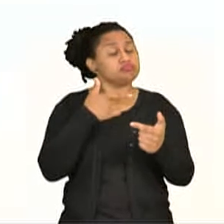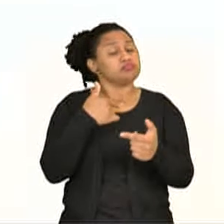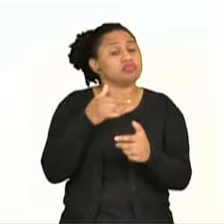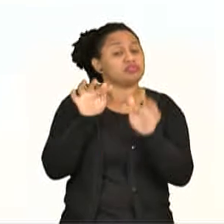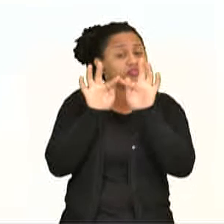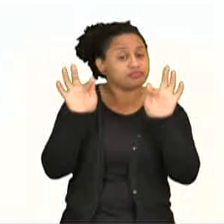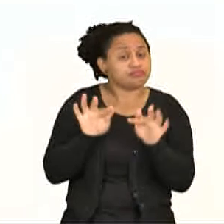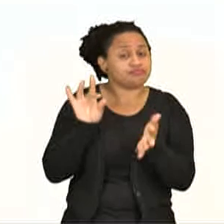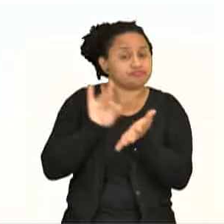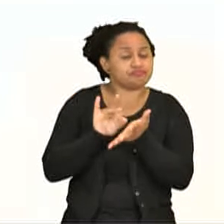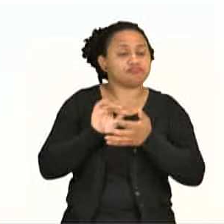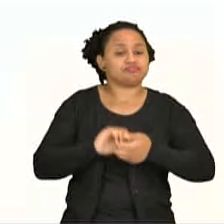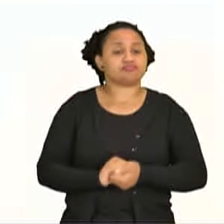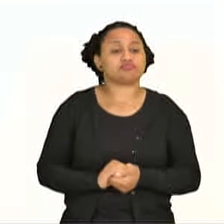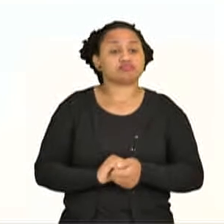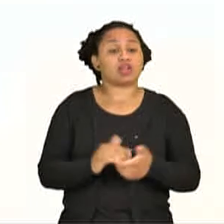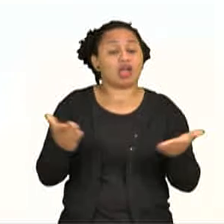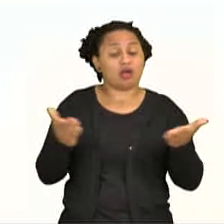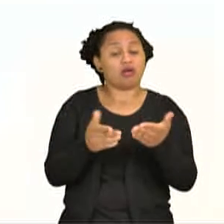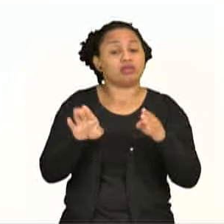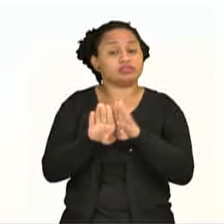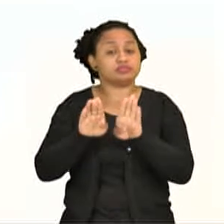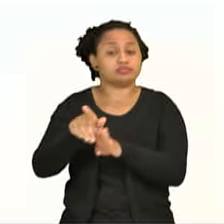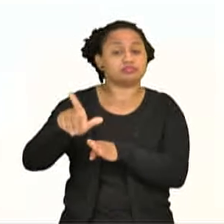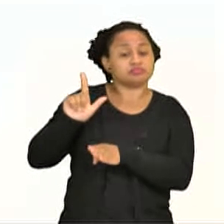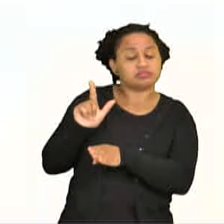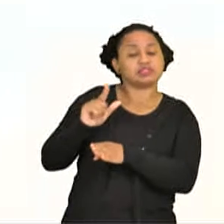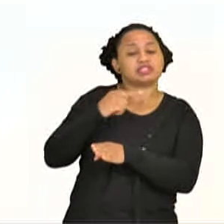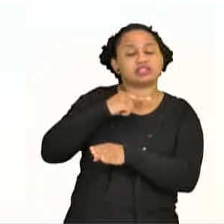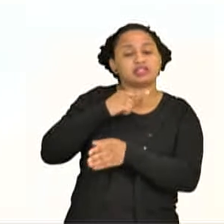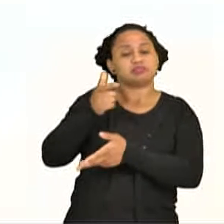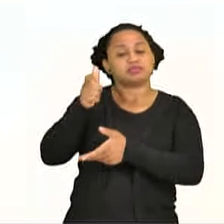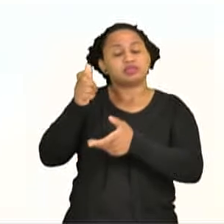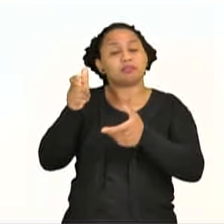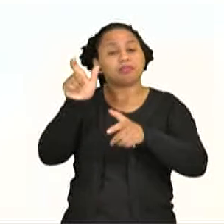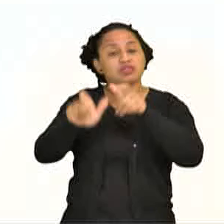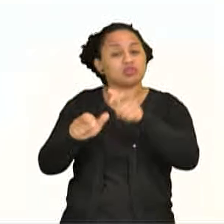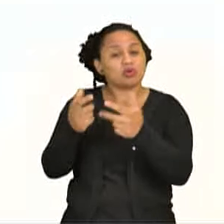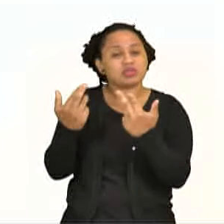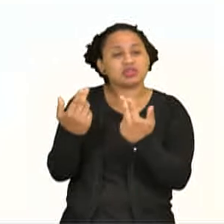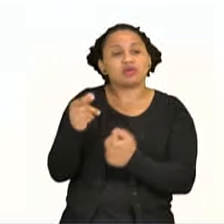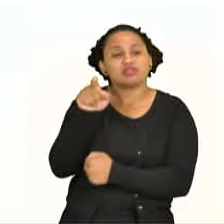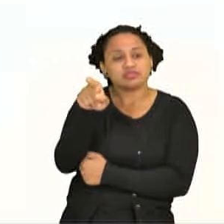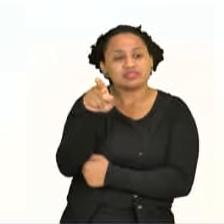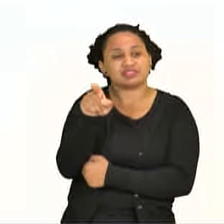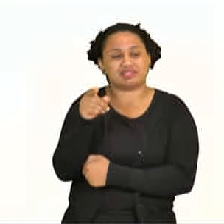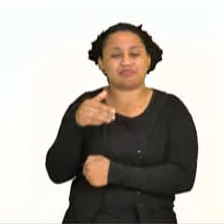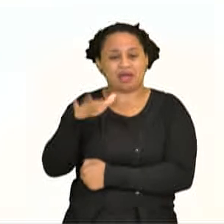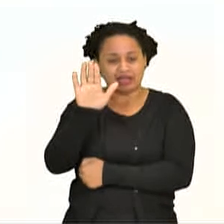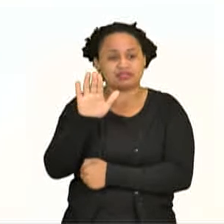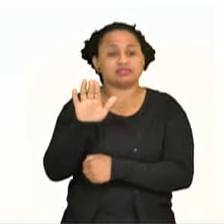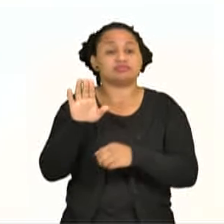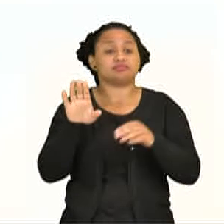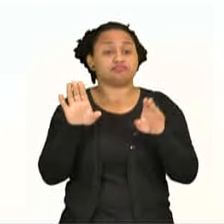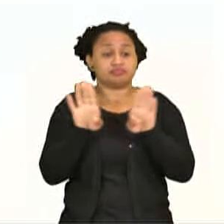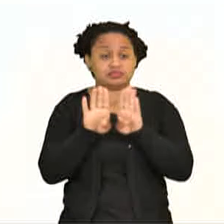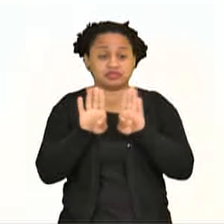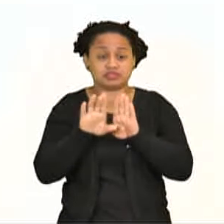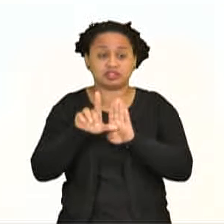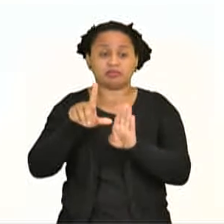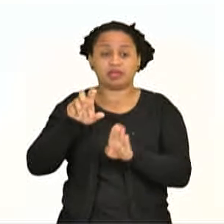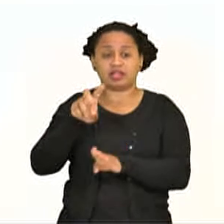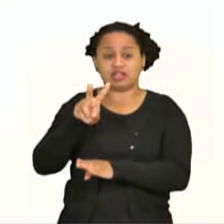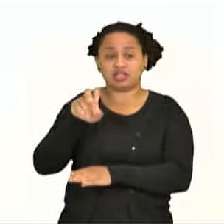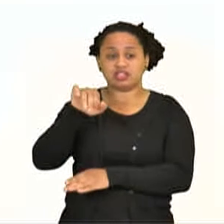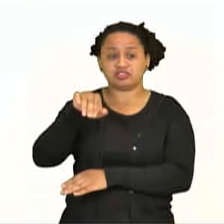tanto agora quanto antes que nós tenhamos entre nós figuras como você. E Lendivin também, pessoas